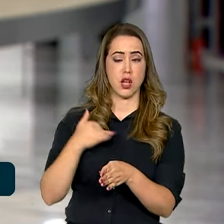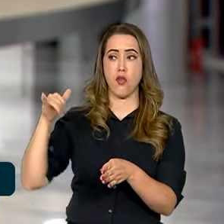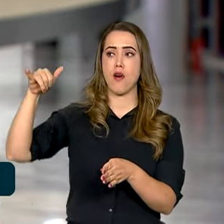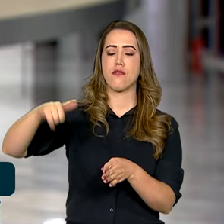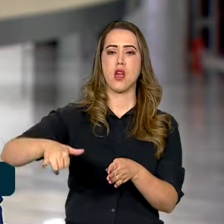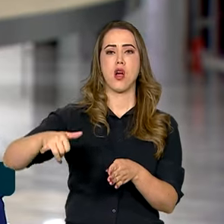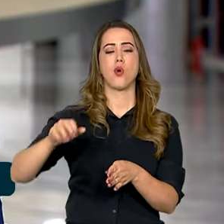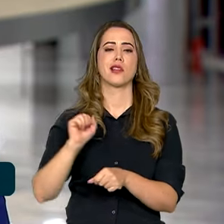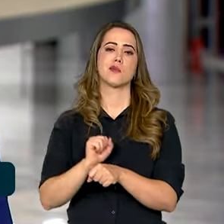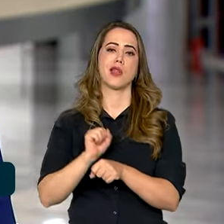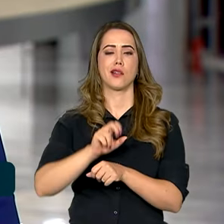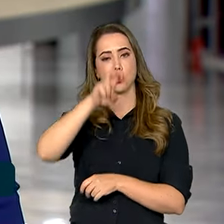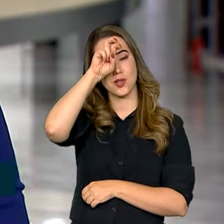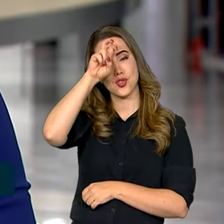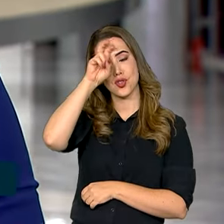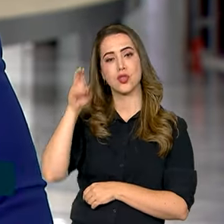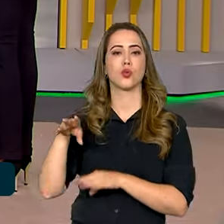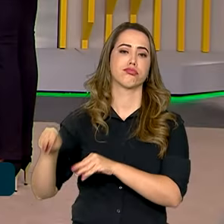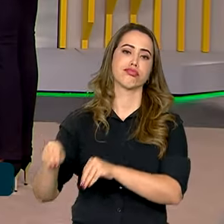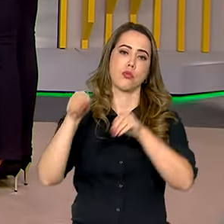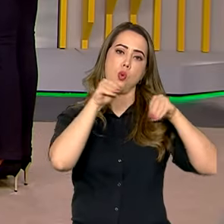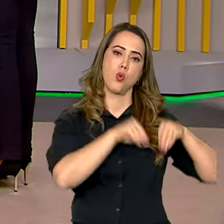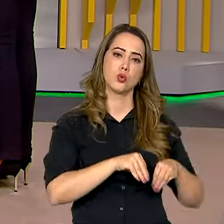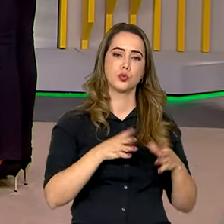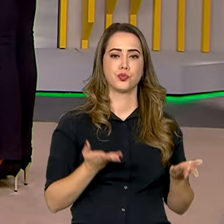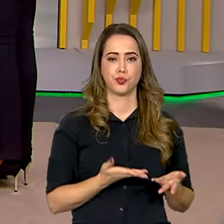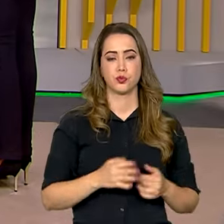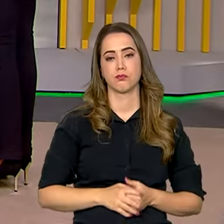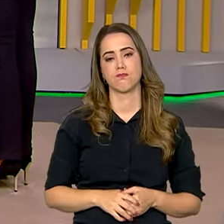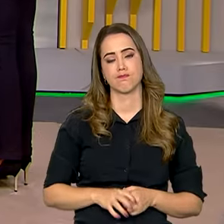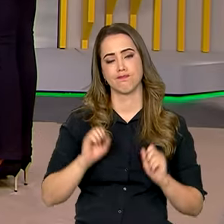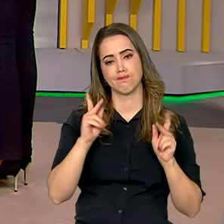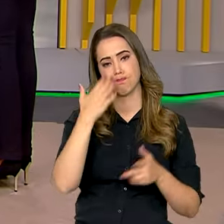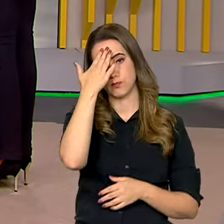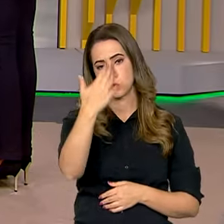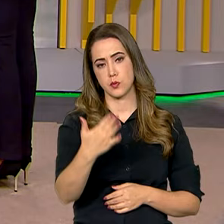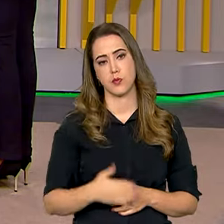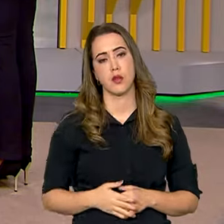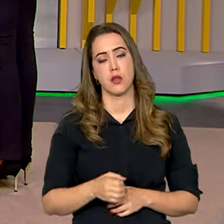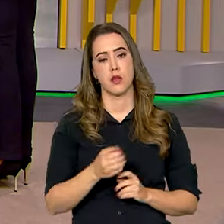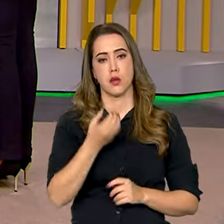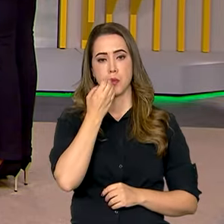trazer esses brasileiros para casa. Roberto e Carol. É isso, Pablo. Obrigado pelas informações. Uma boa noite para você.